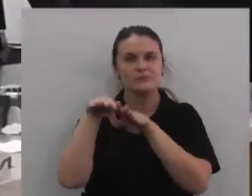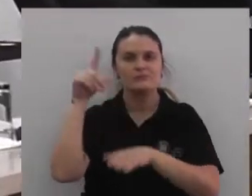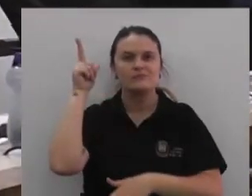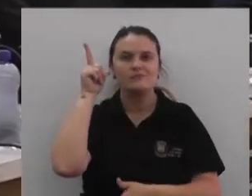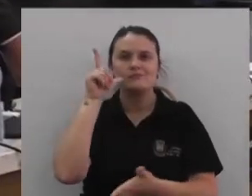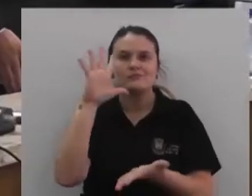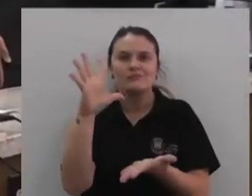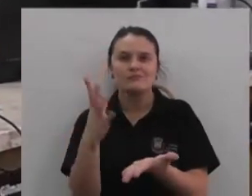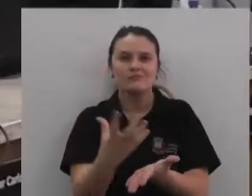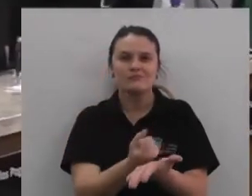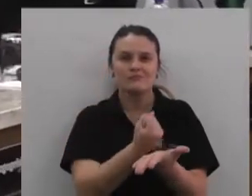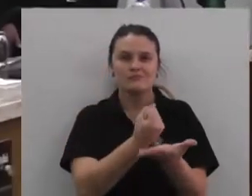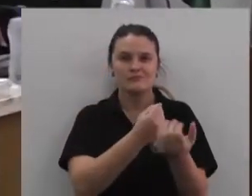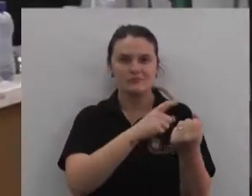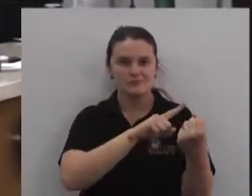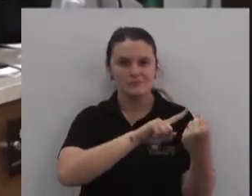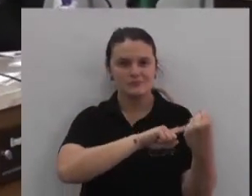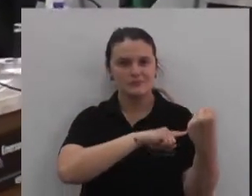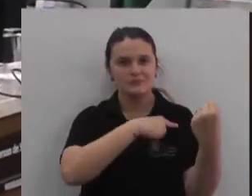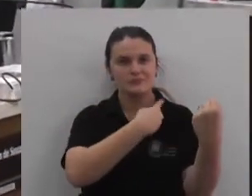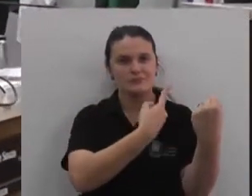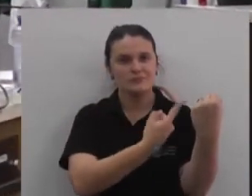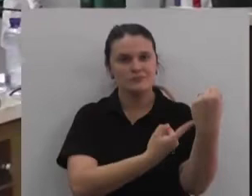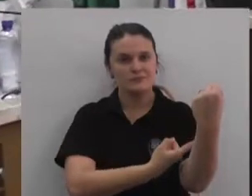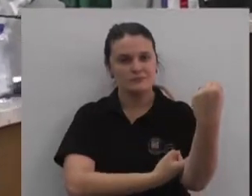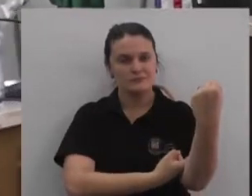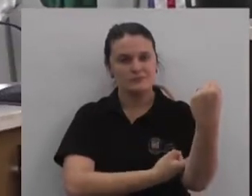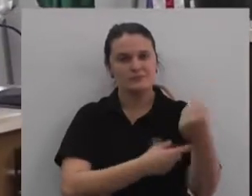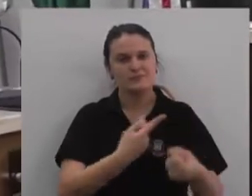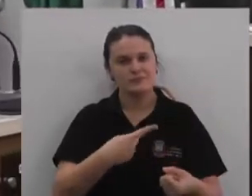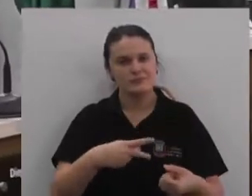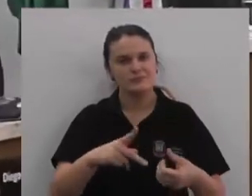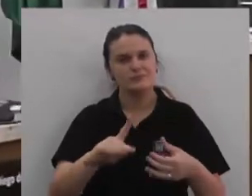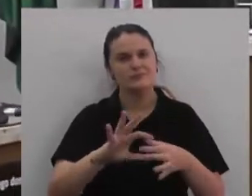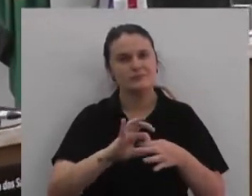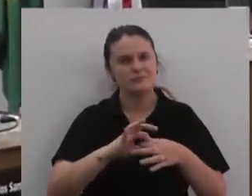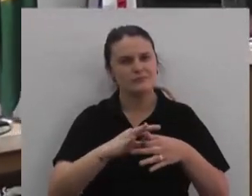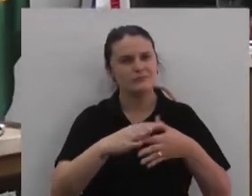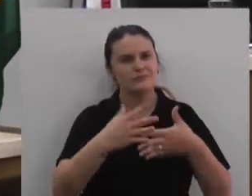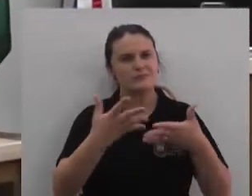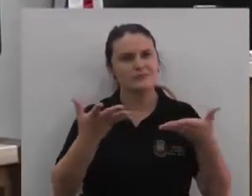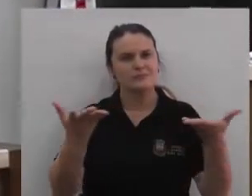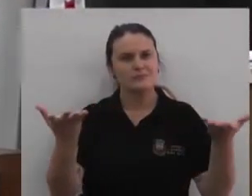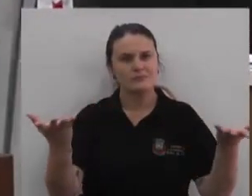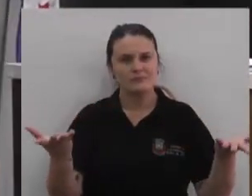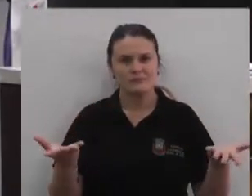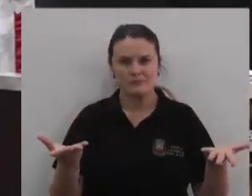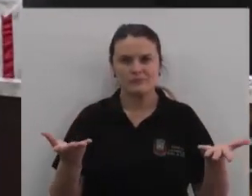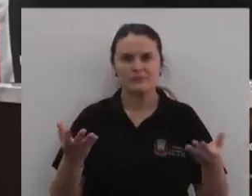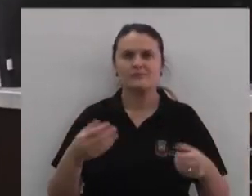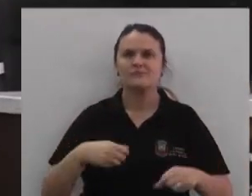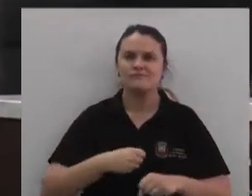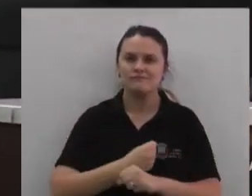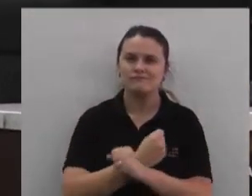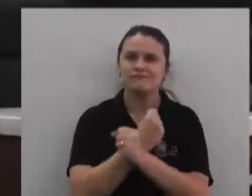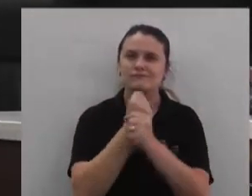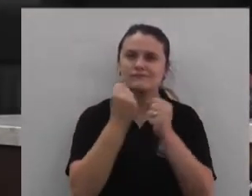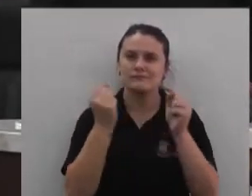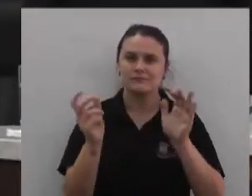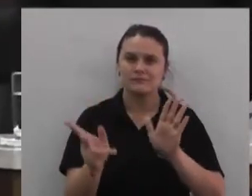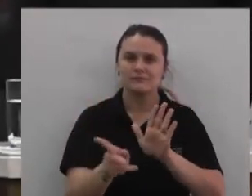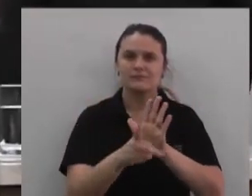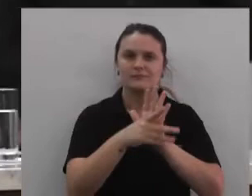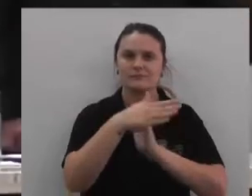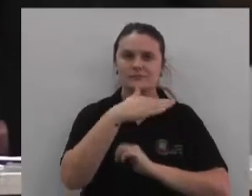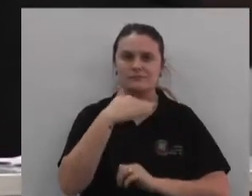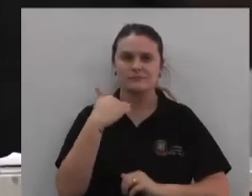Seu peor, nessa igualdade, conseguimos conquistar com o braço forte. Em teu